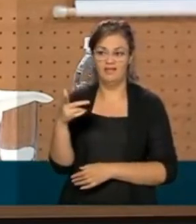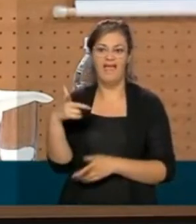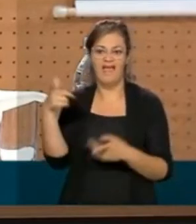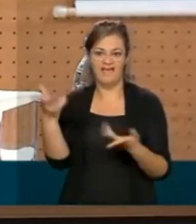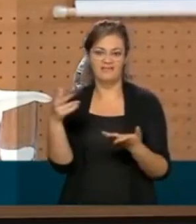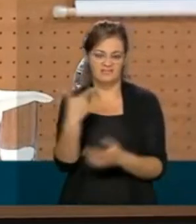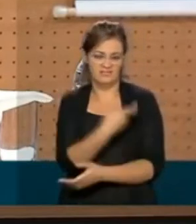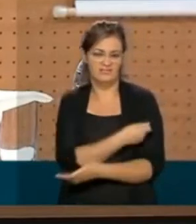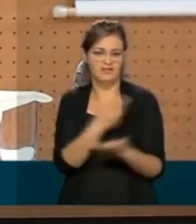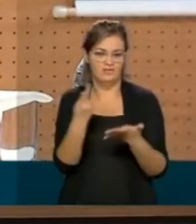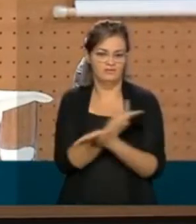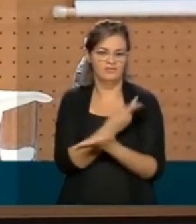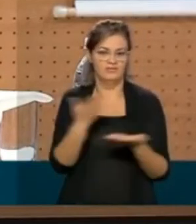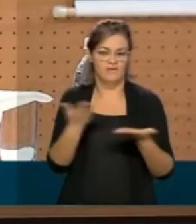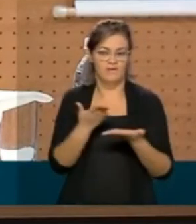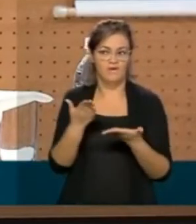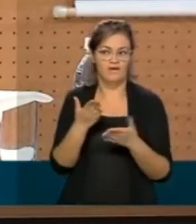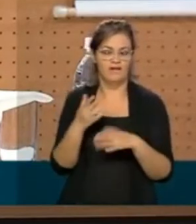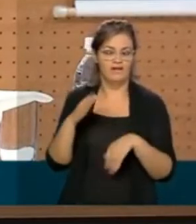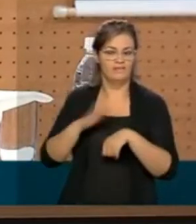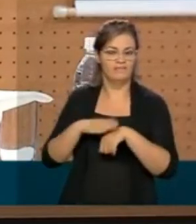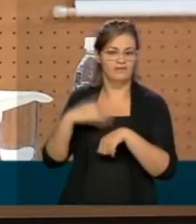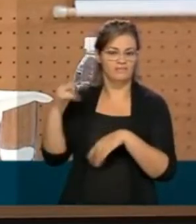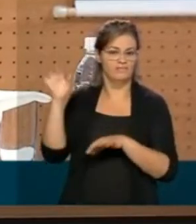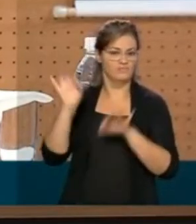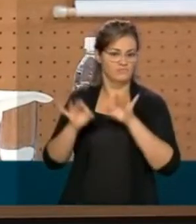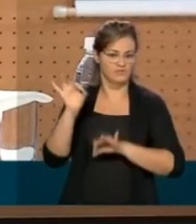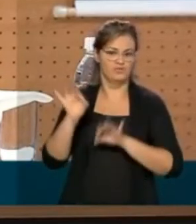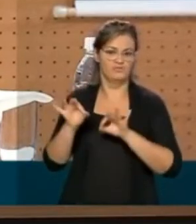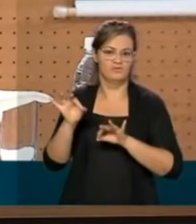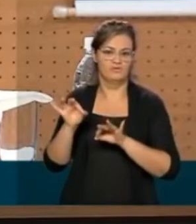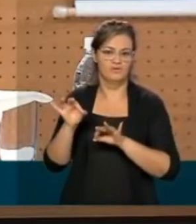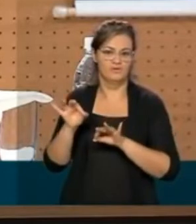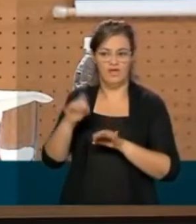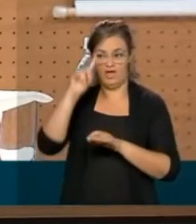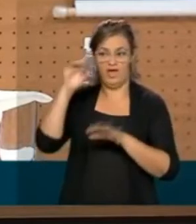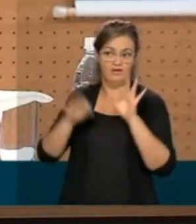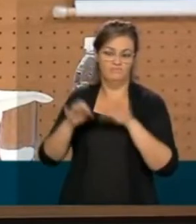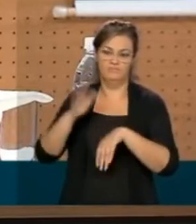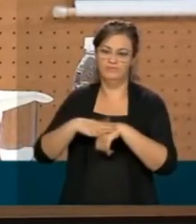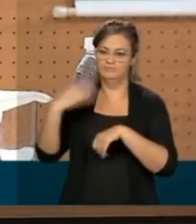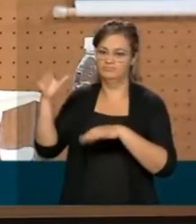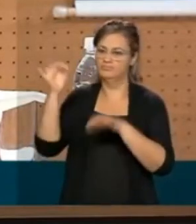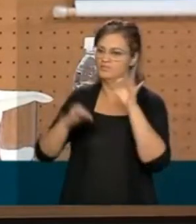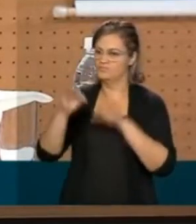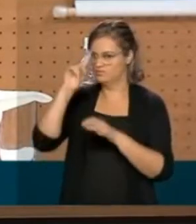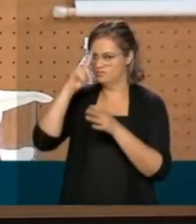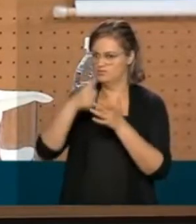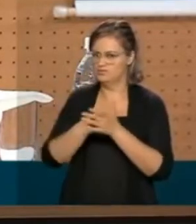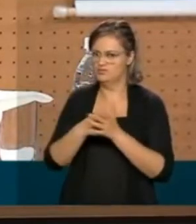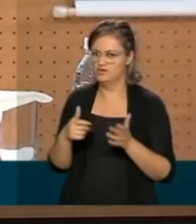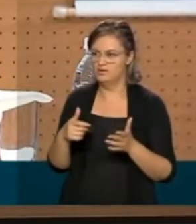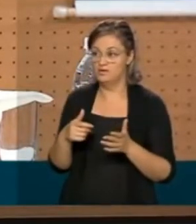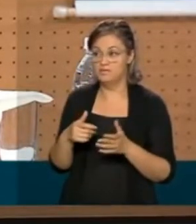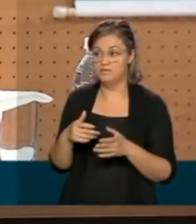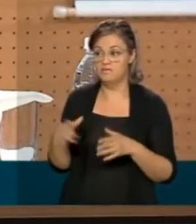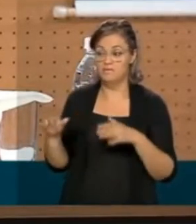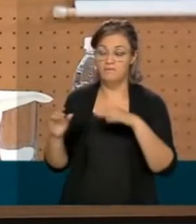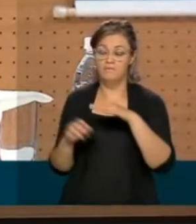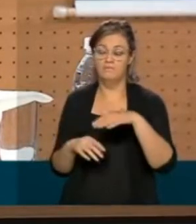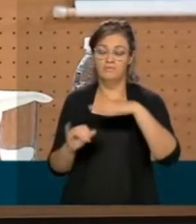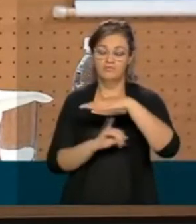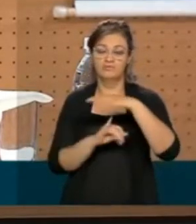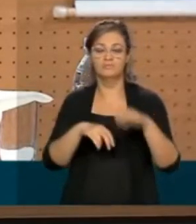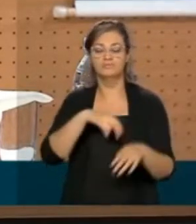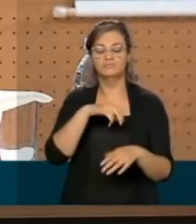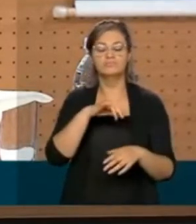Isso é uma questão jurídica, que não vou responder agora, porque é a justiça que tem que definir. como foi feita a entrega sem